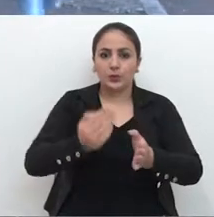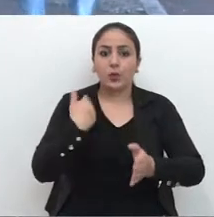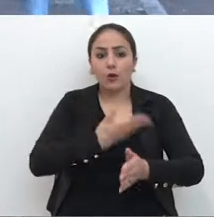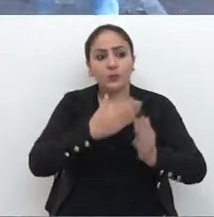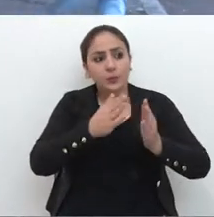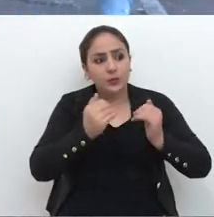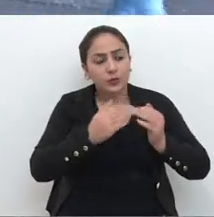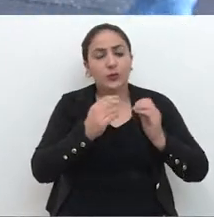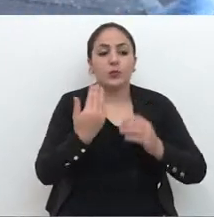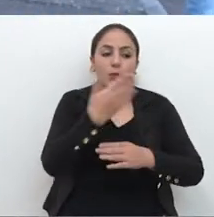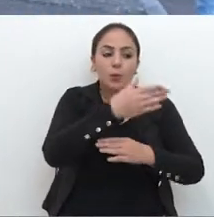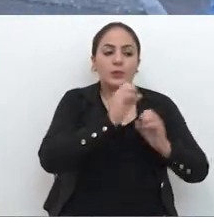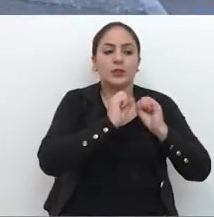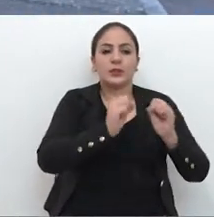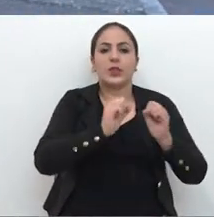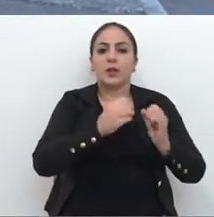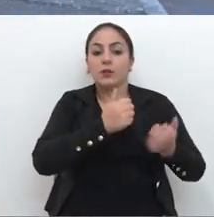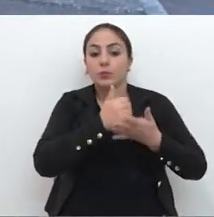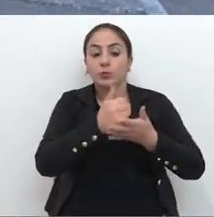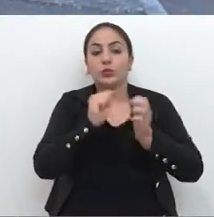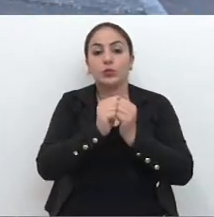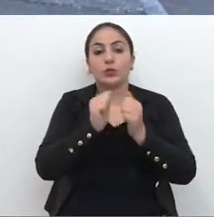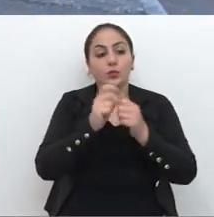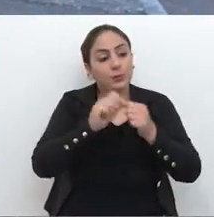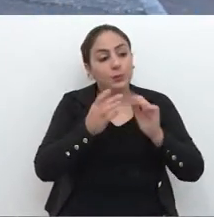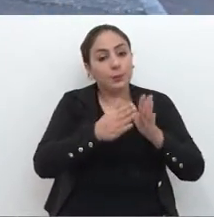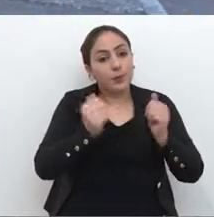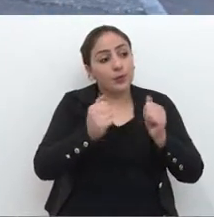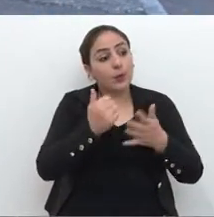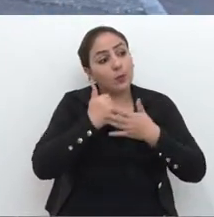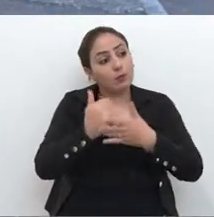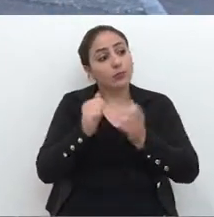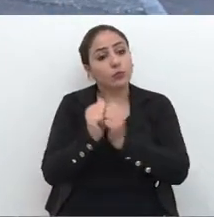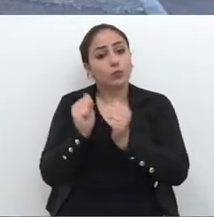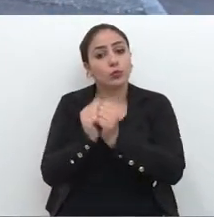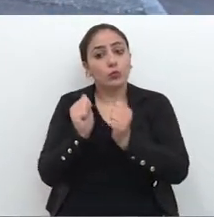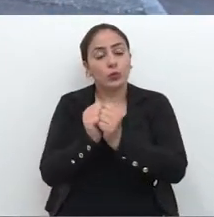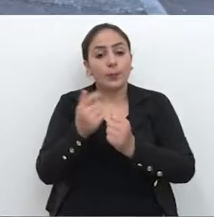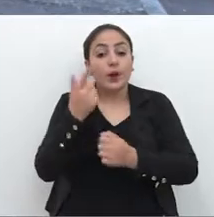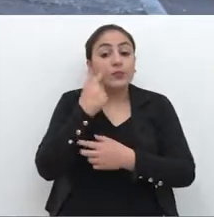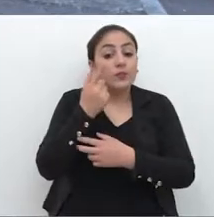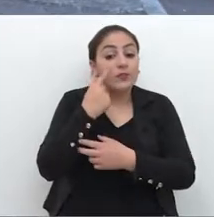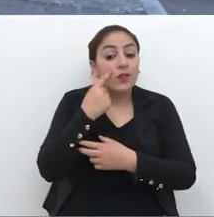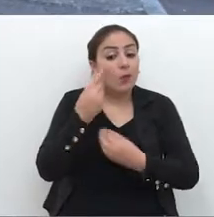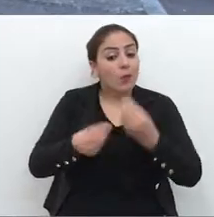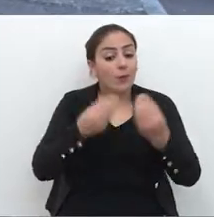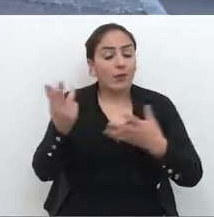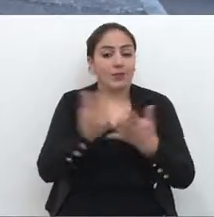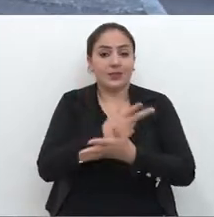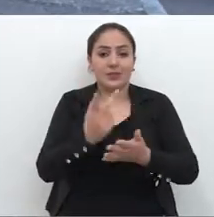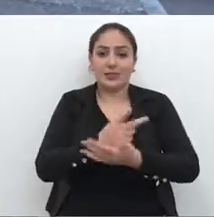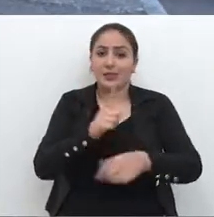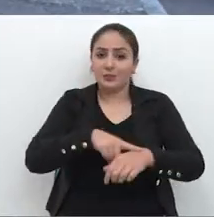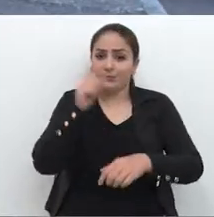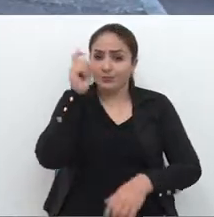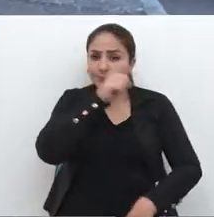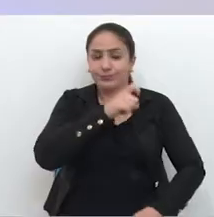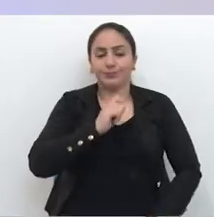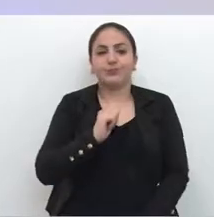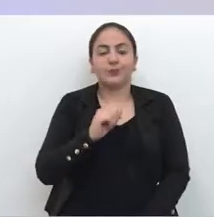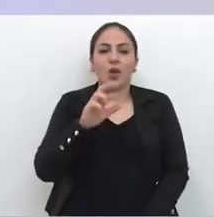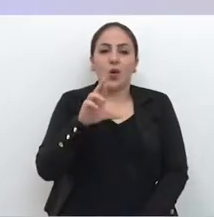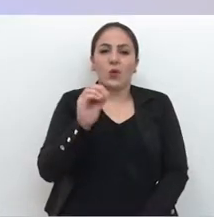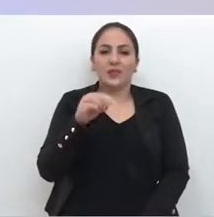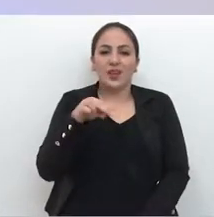esse problema e levou até o secretário. E fez um pedido para ele acompanhar nós, para ele vir ver mesmo que a situação é crítica.